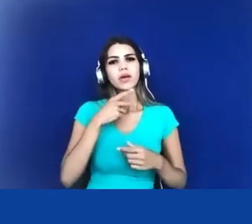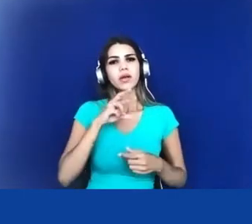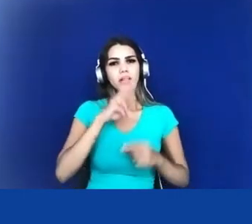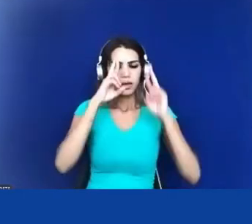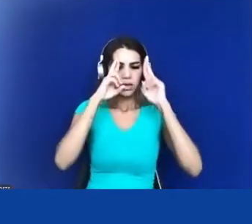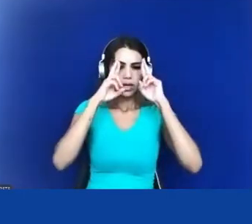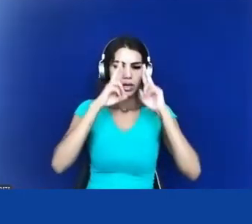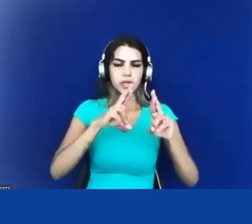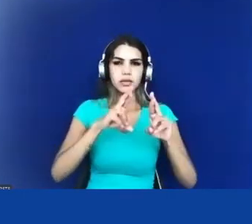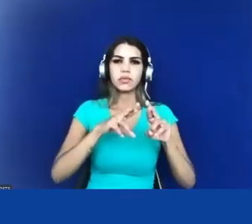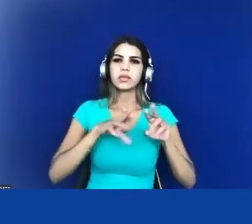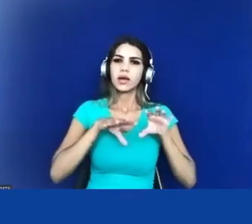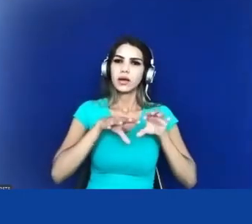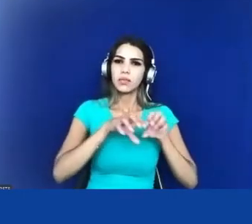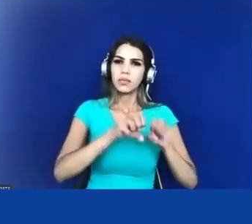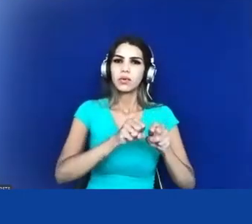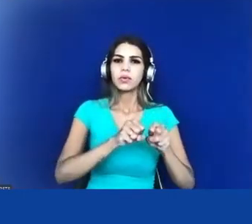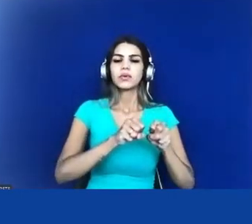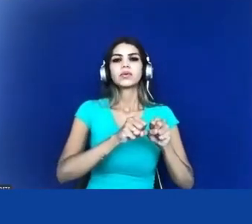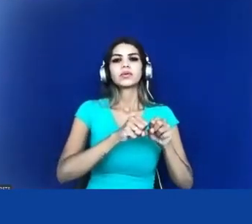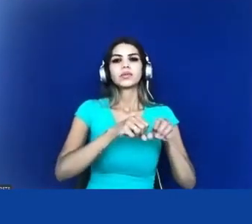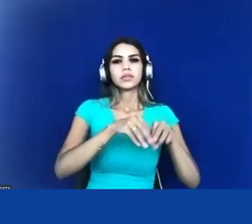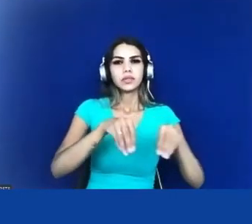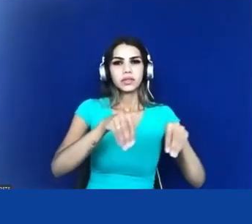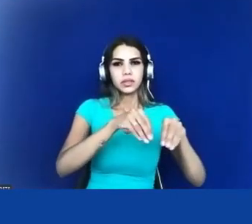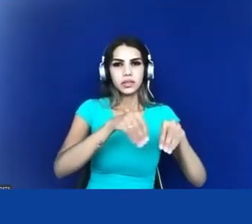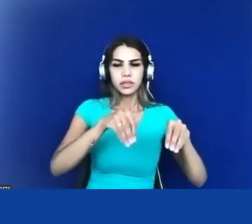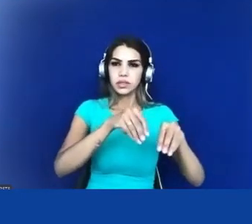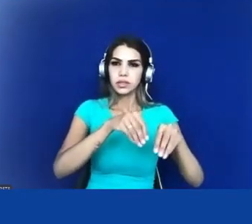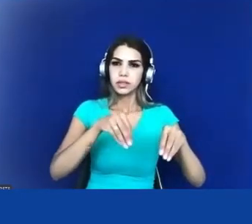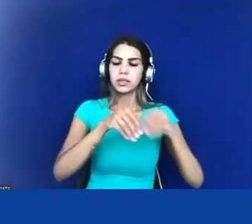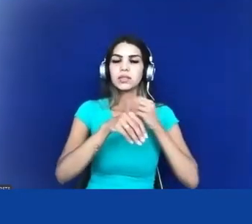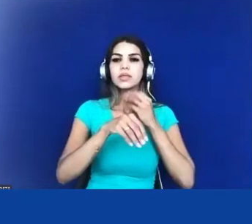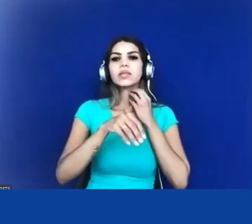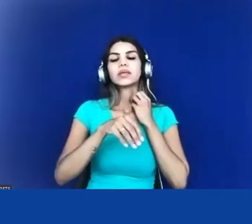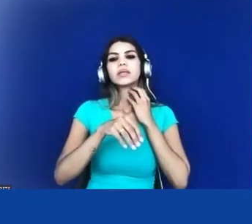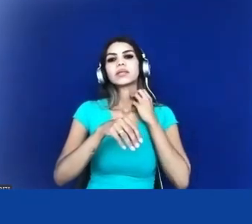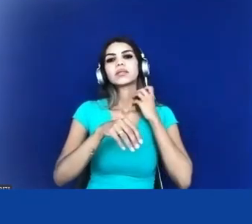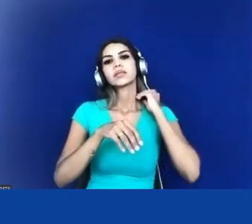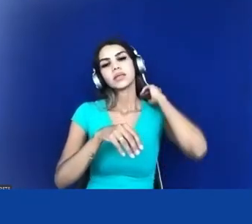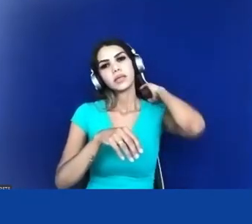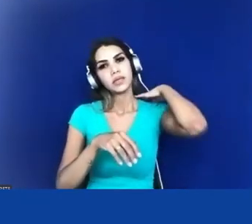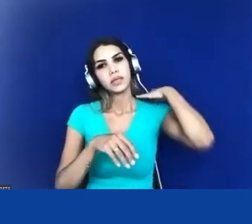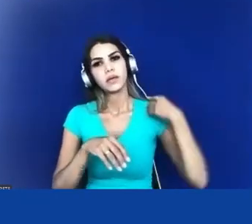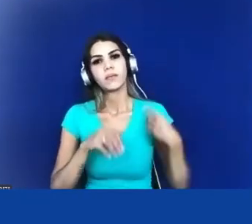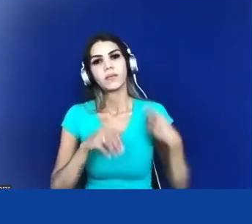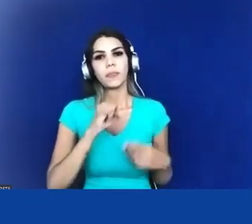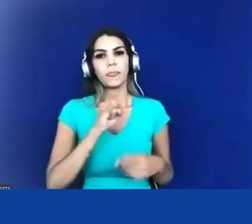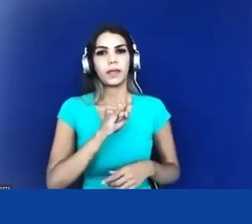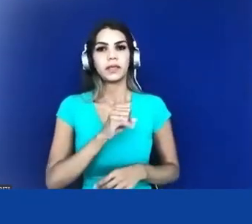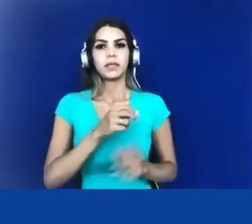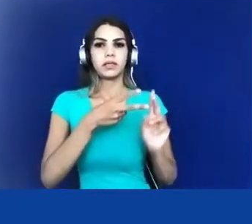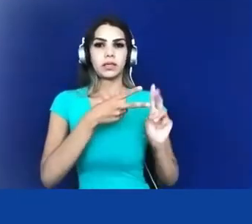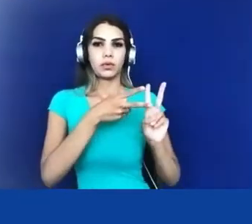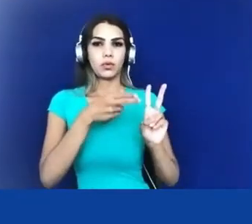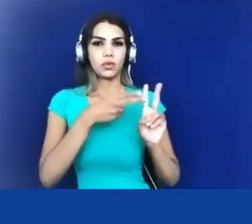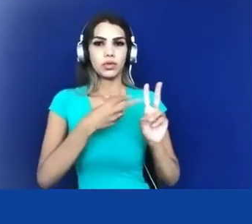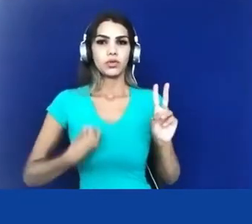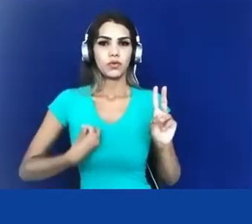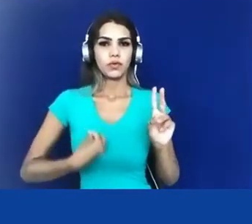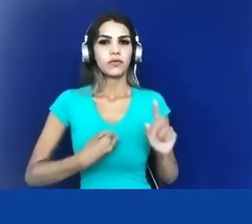que estavam de posse dos selvícolas né em que eles se achassem ali localizados